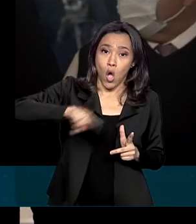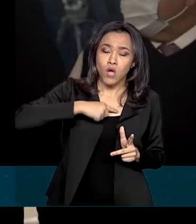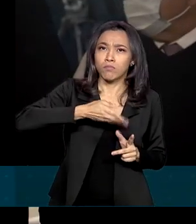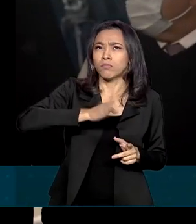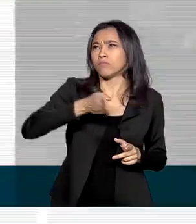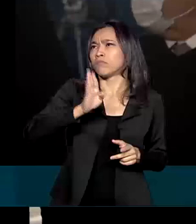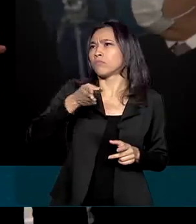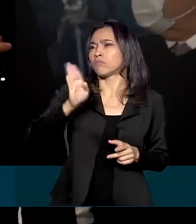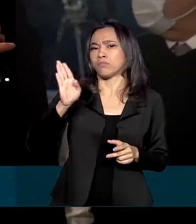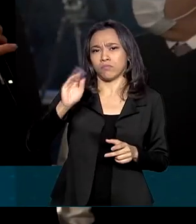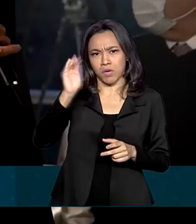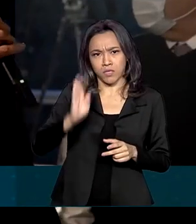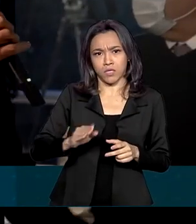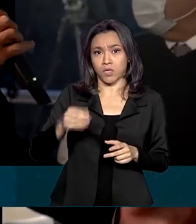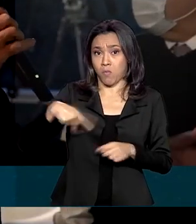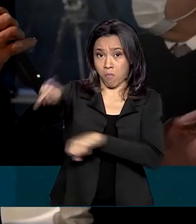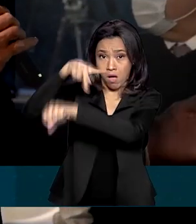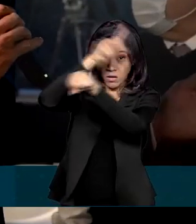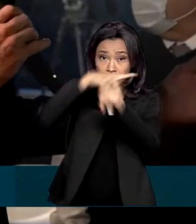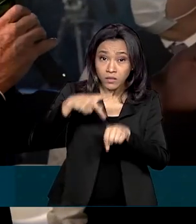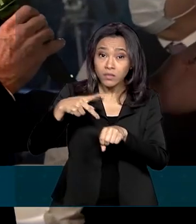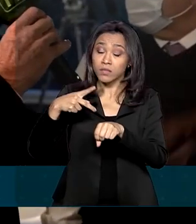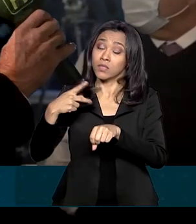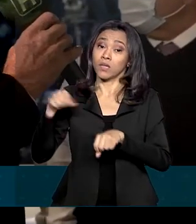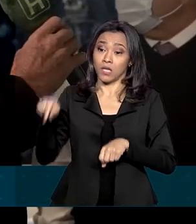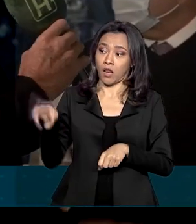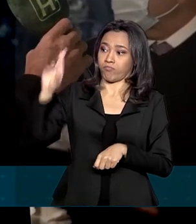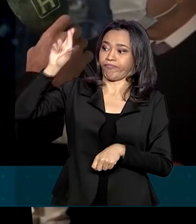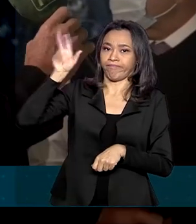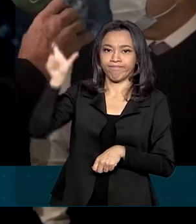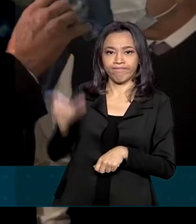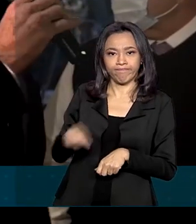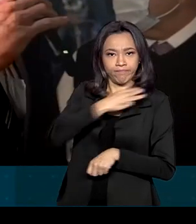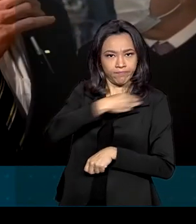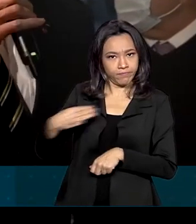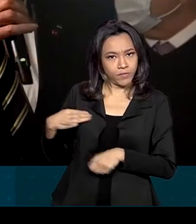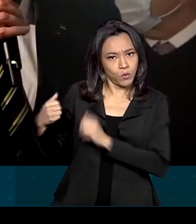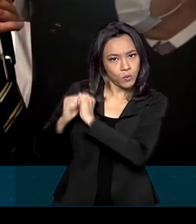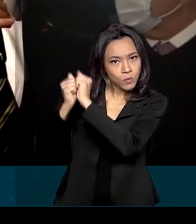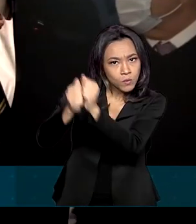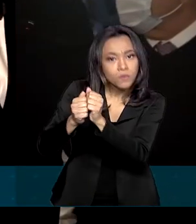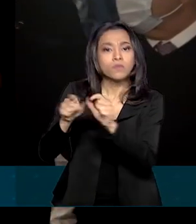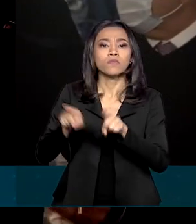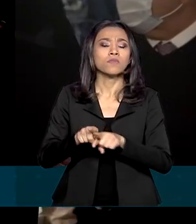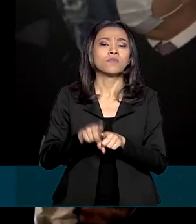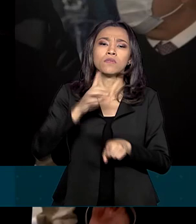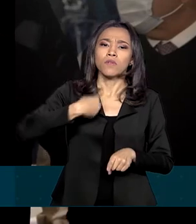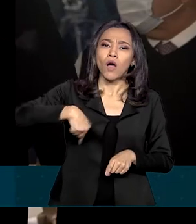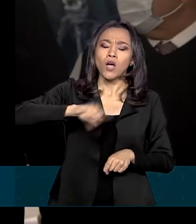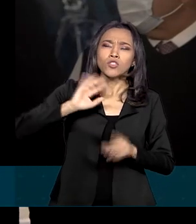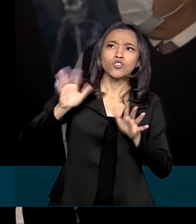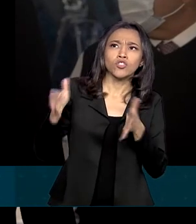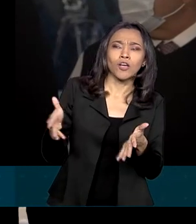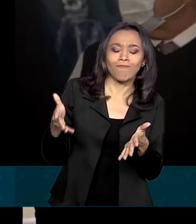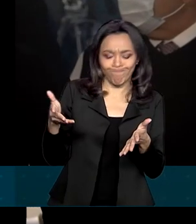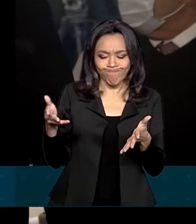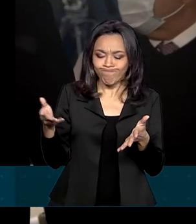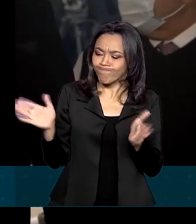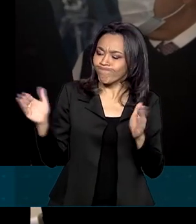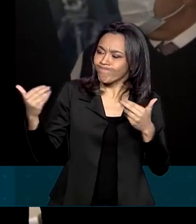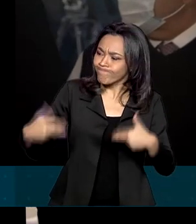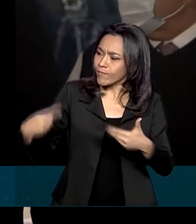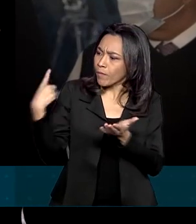a vários países, muitas das viagens precedidas da apresada Teresa Cristina e nós, ao chegarmos, fazemos